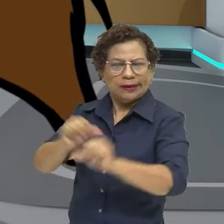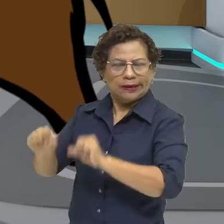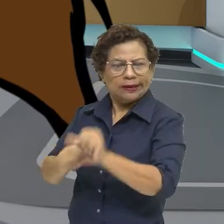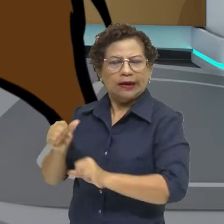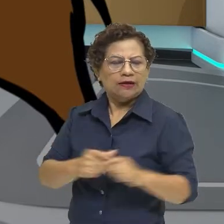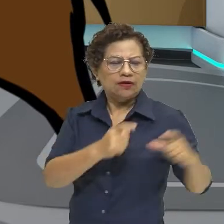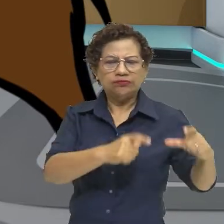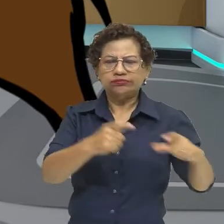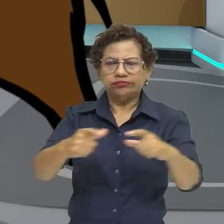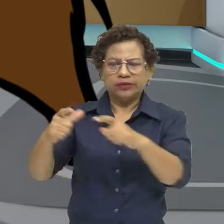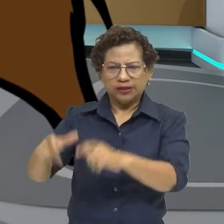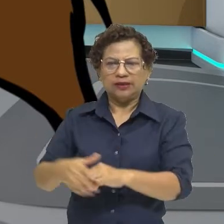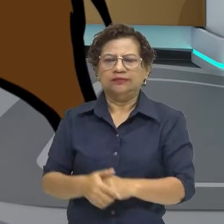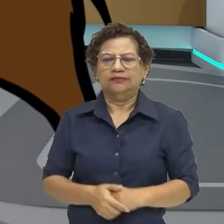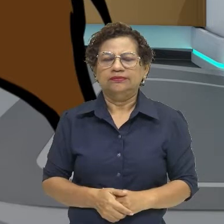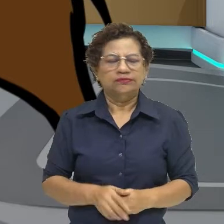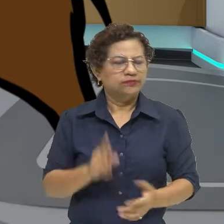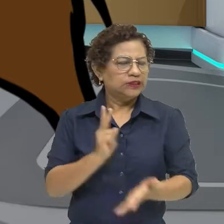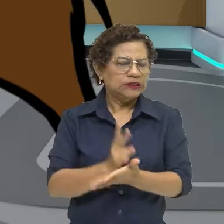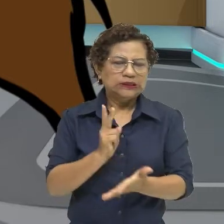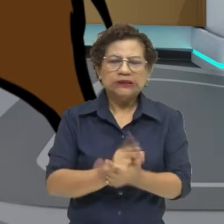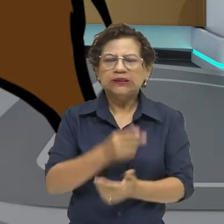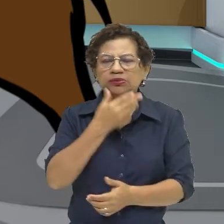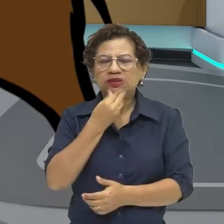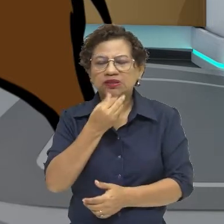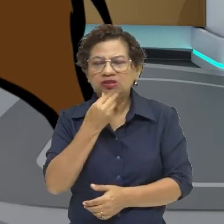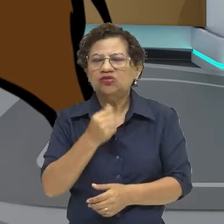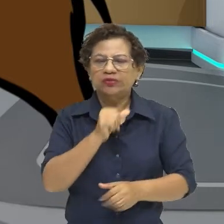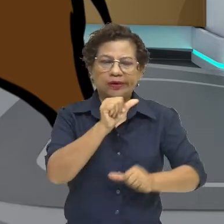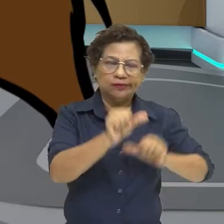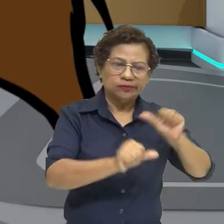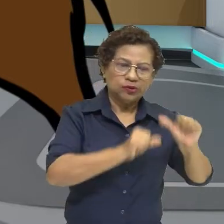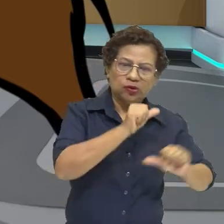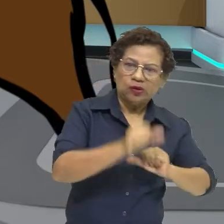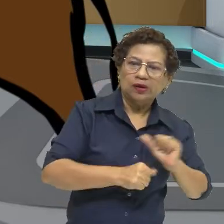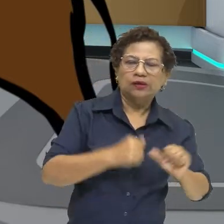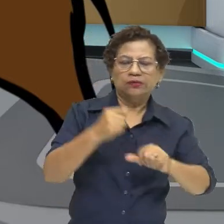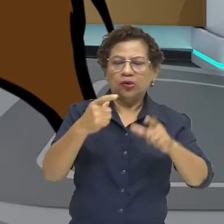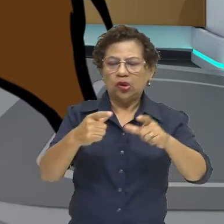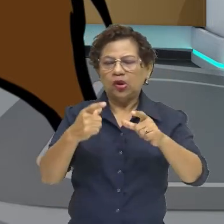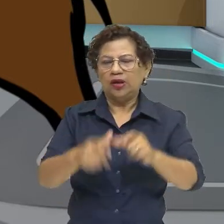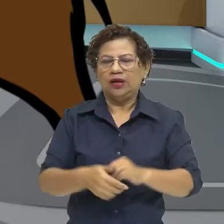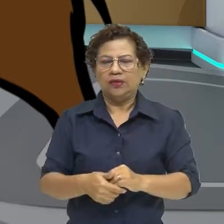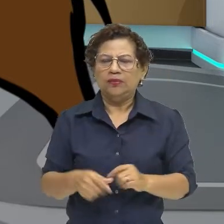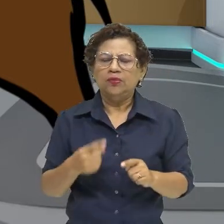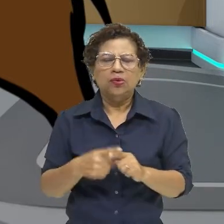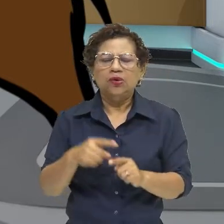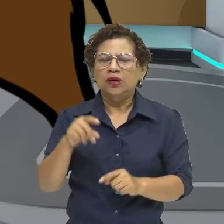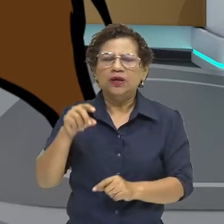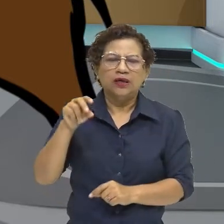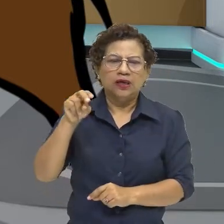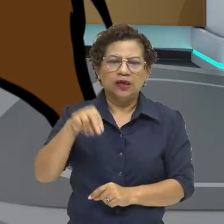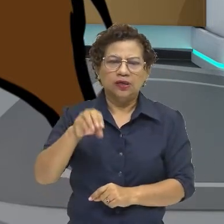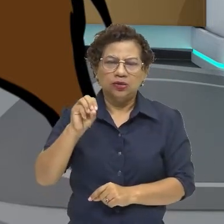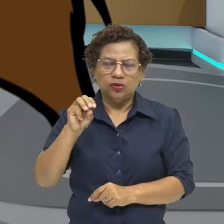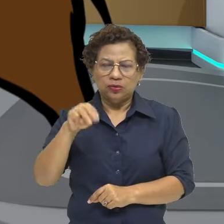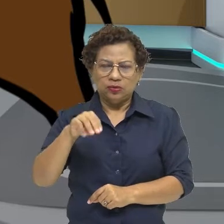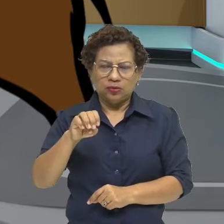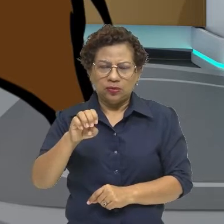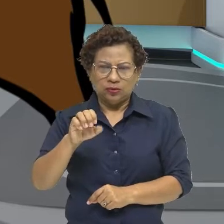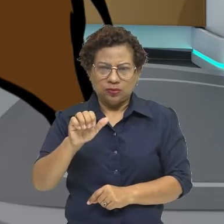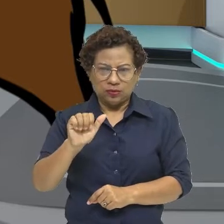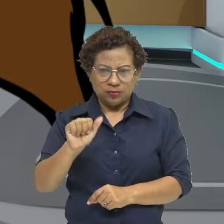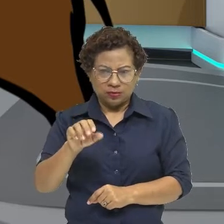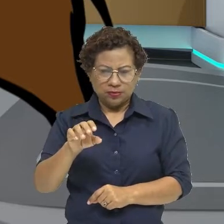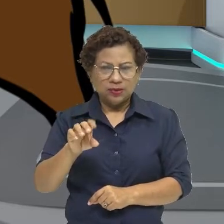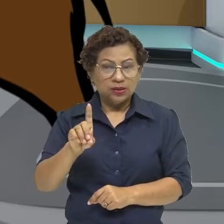se alimentar, ele mudava de lugar. Por que ele era denominado de nômade? Por que ele não dominava a questão da